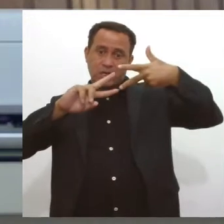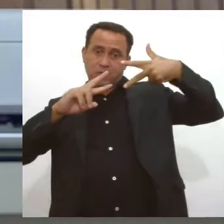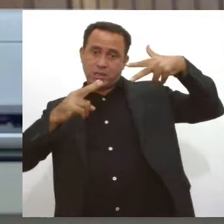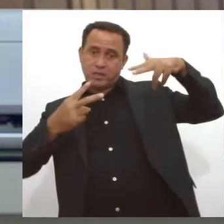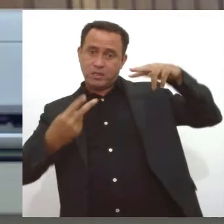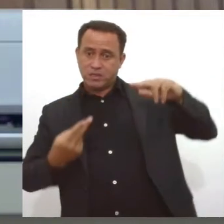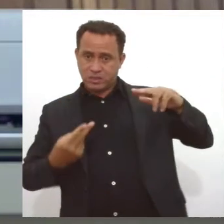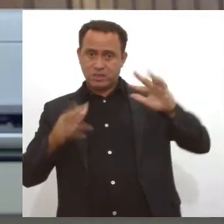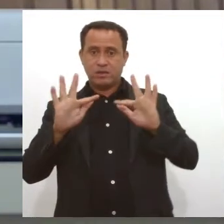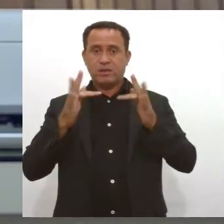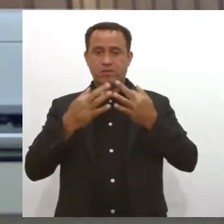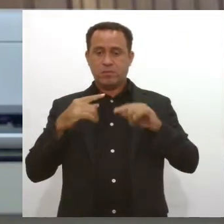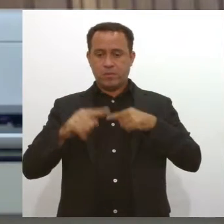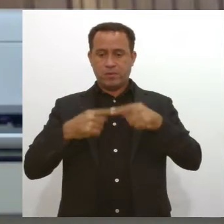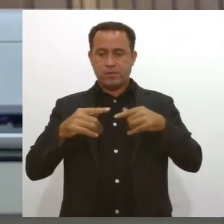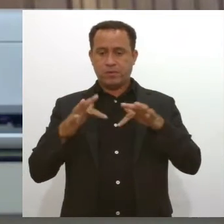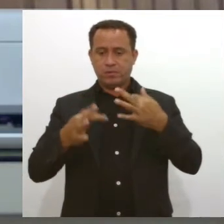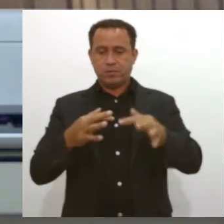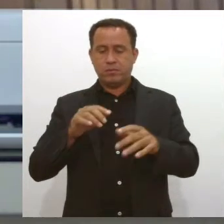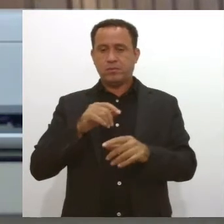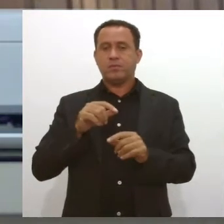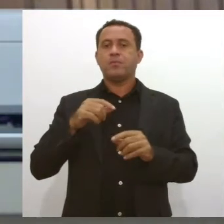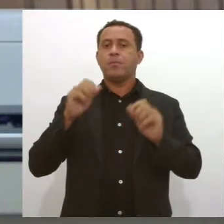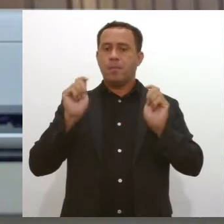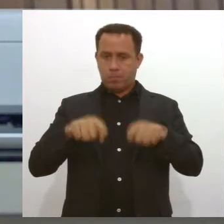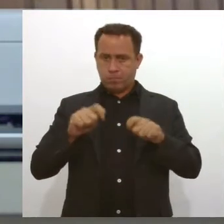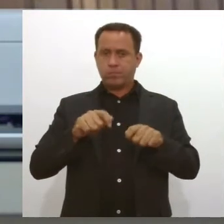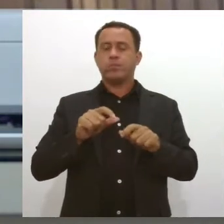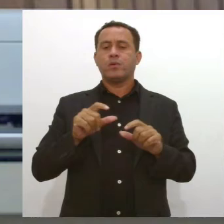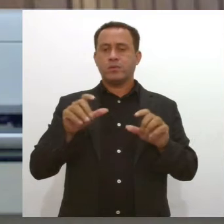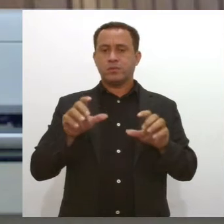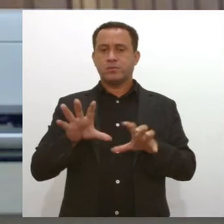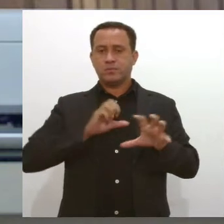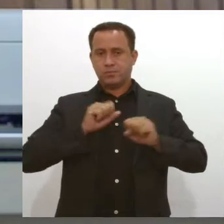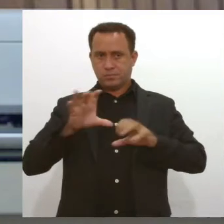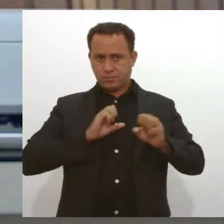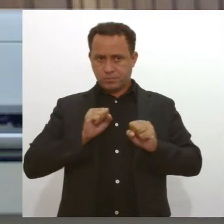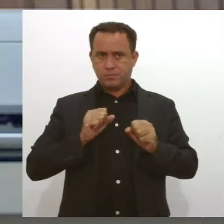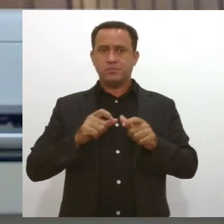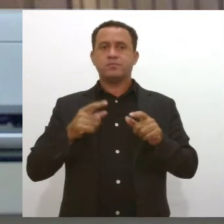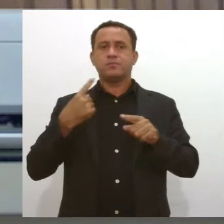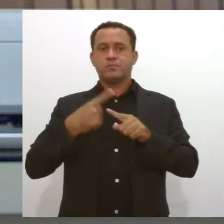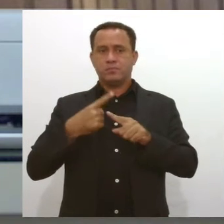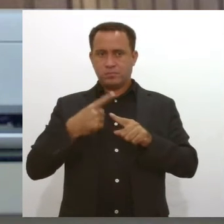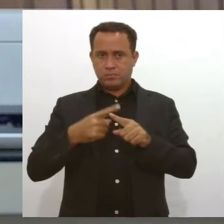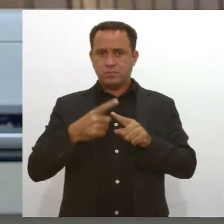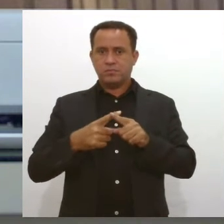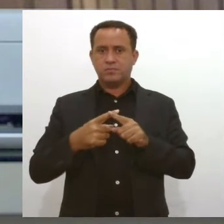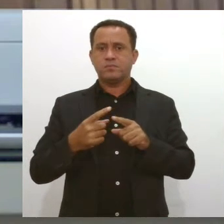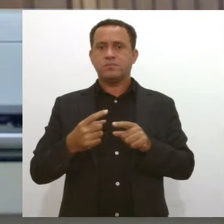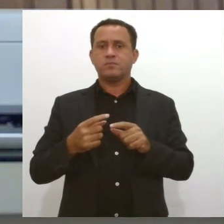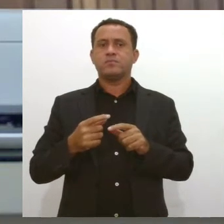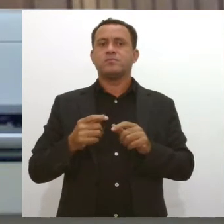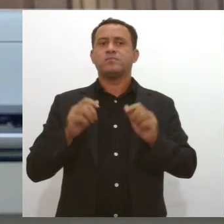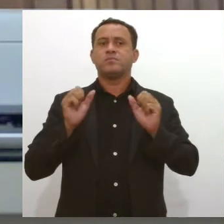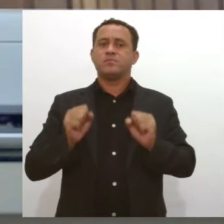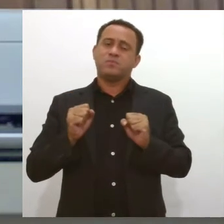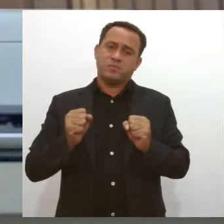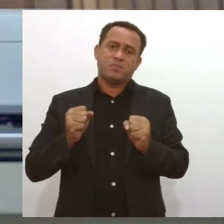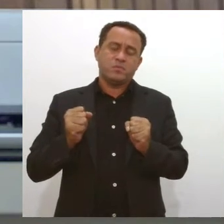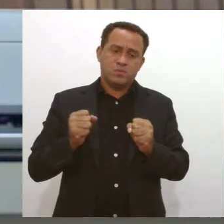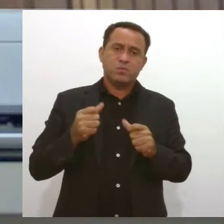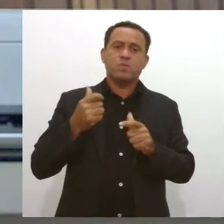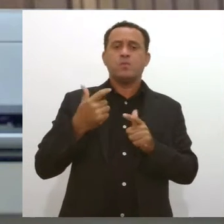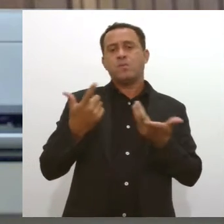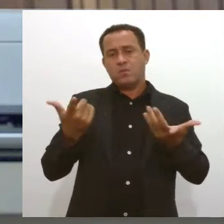passada de um parente para outro, nós também podemos ter alguns fatores de risco que podem nos deixar mais propensos a